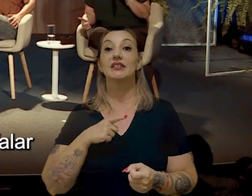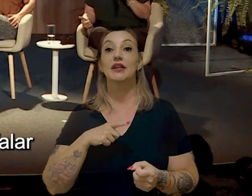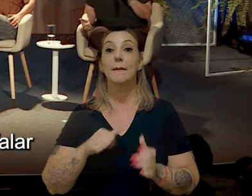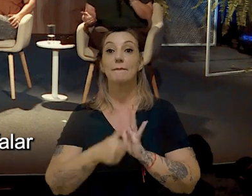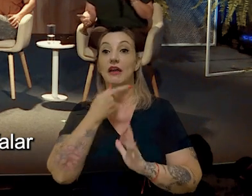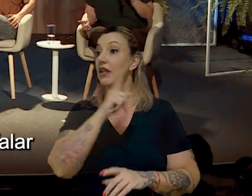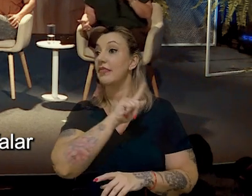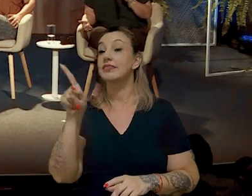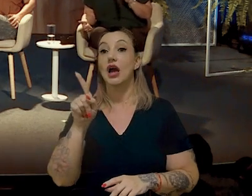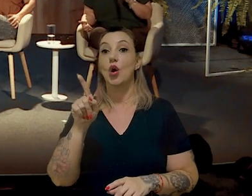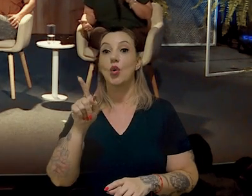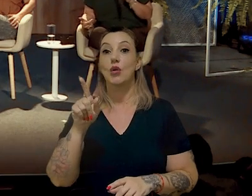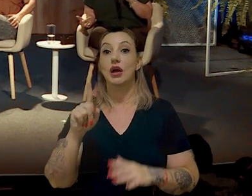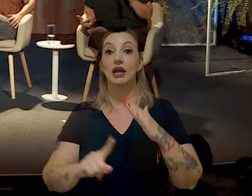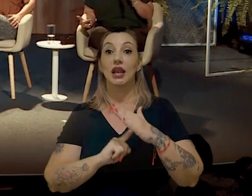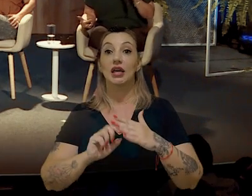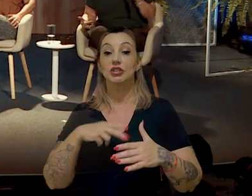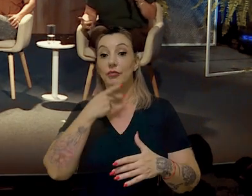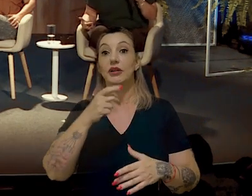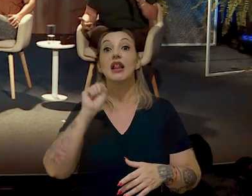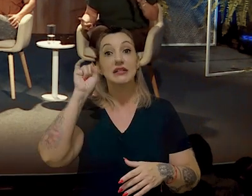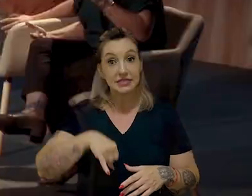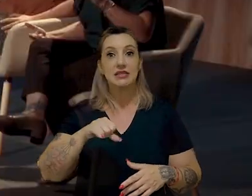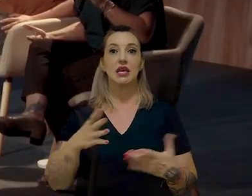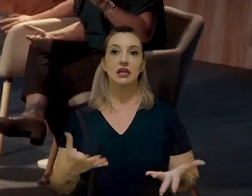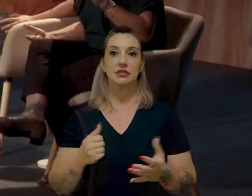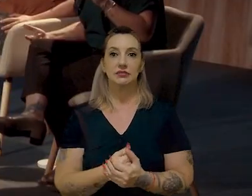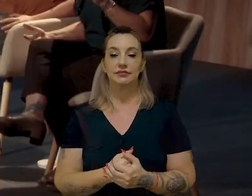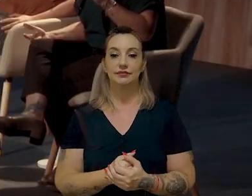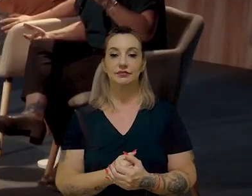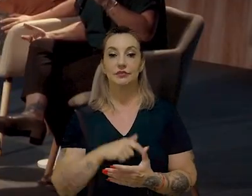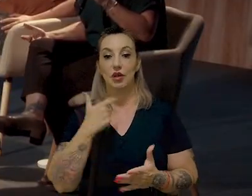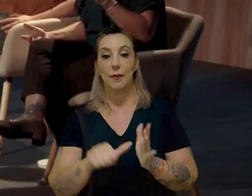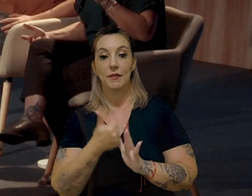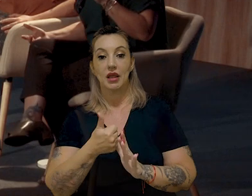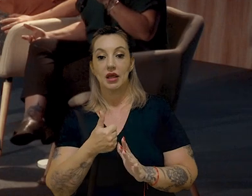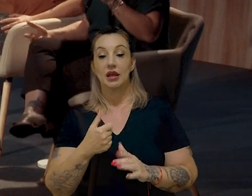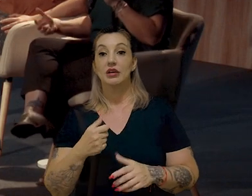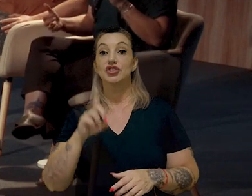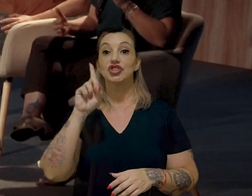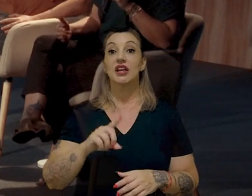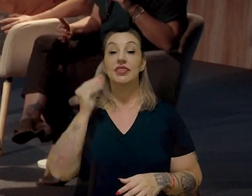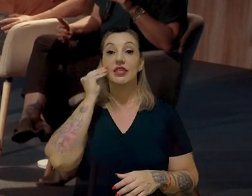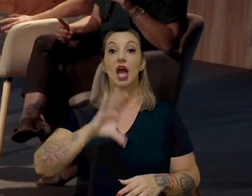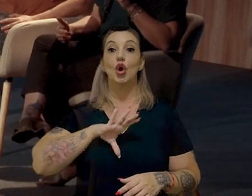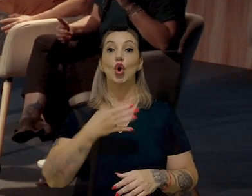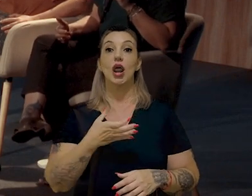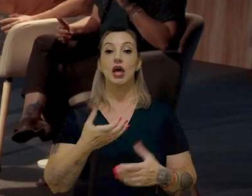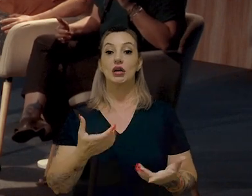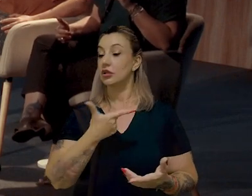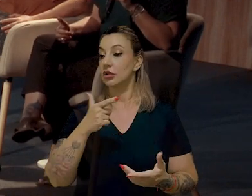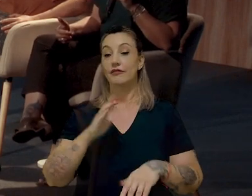primeiro falar não para um cliente, ou de ser o primeiro a falar sim para um cliente, ou de ser o primeiro numa diretoria que vai ter a coragem de falar